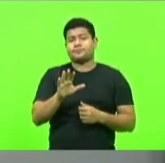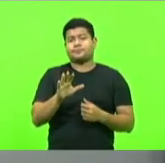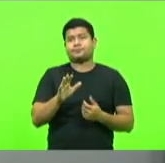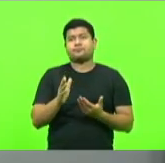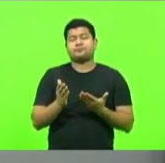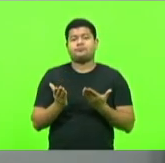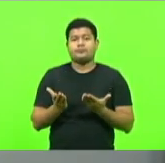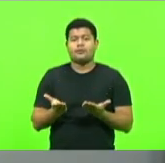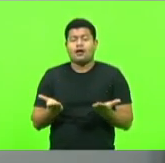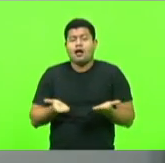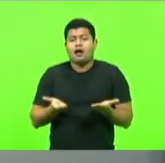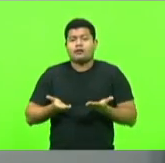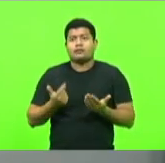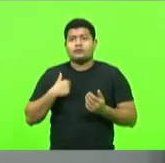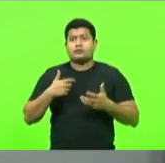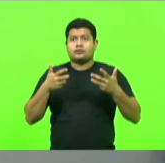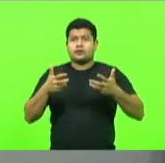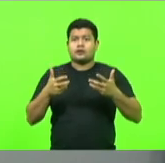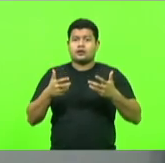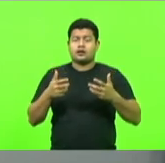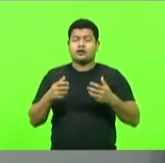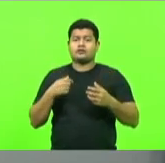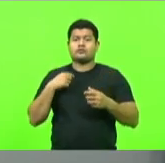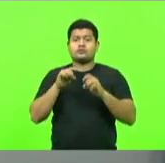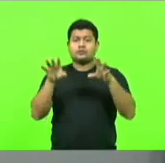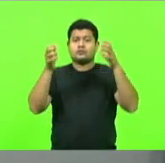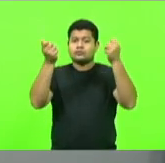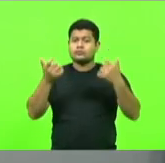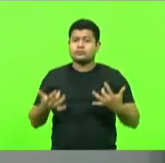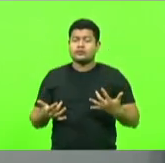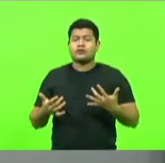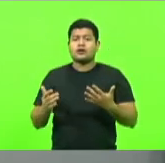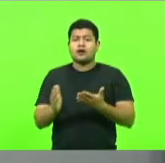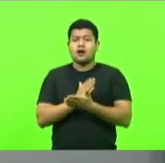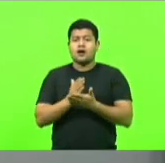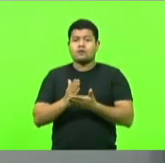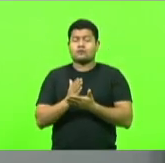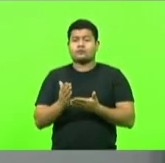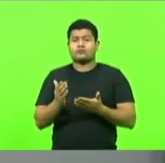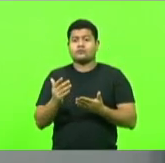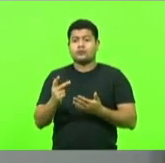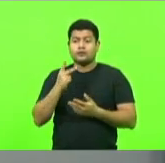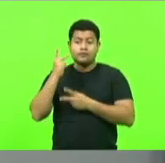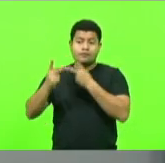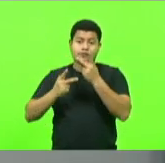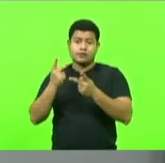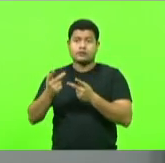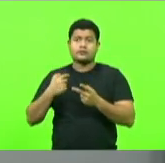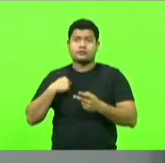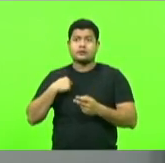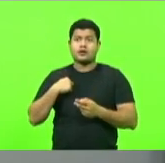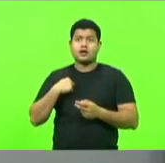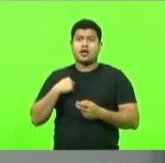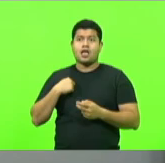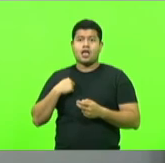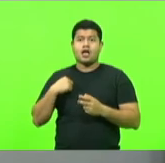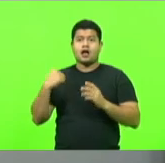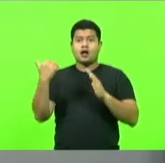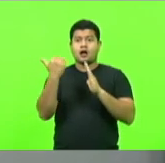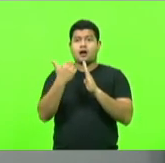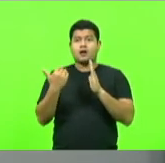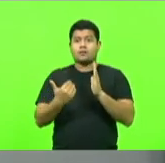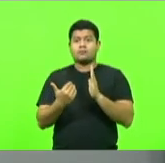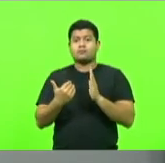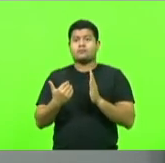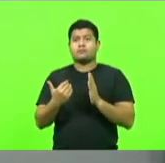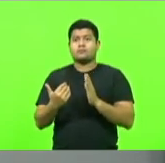agora eu quero só pontuar algumas questões que foram levantadas aqui. eu só estou na pauta da proteção animal.